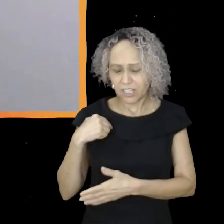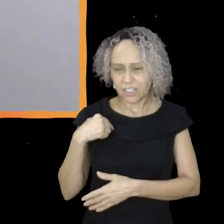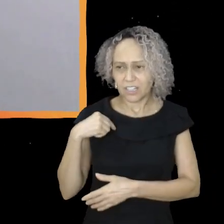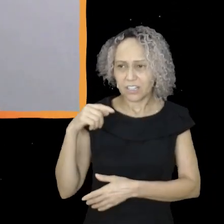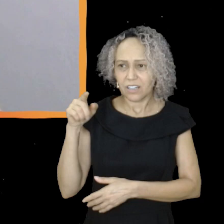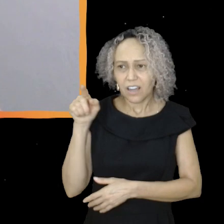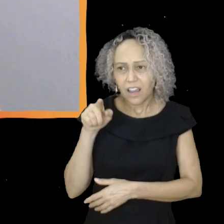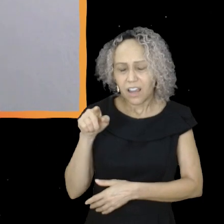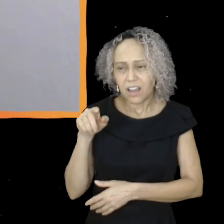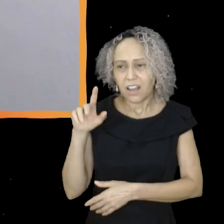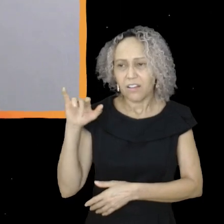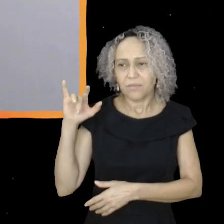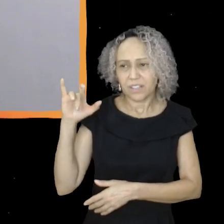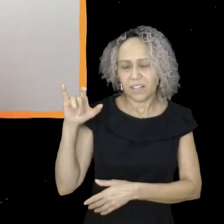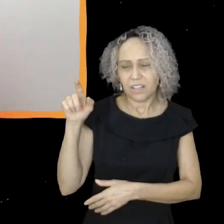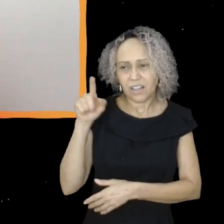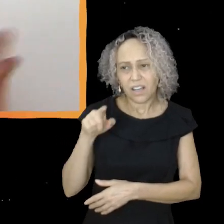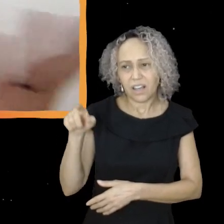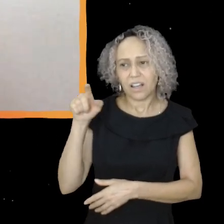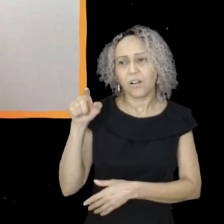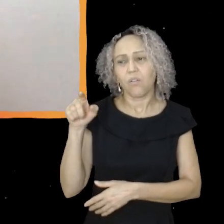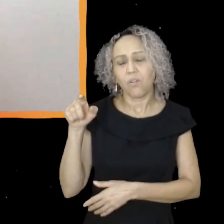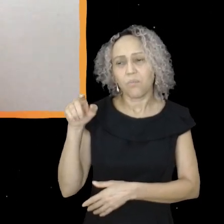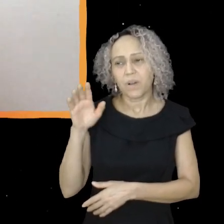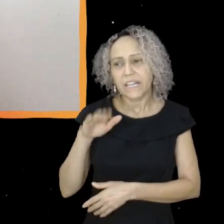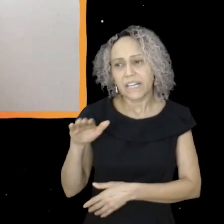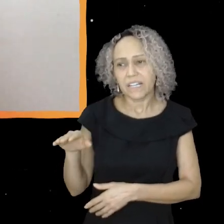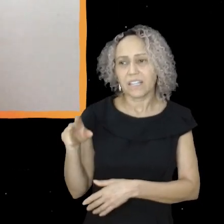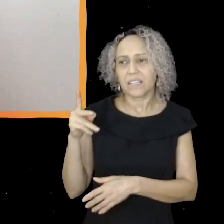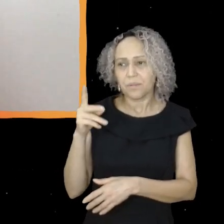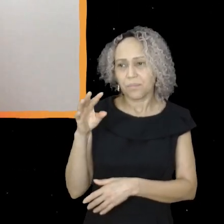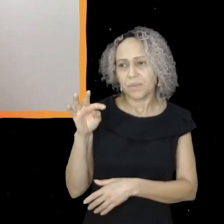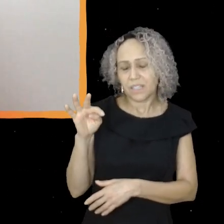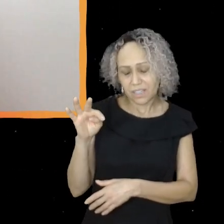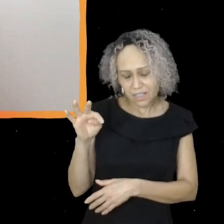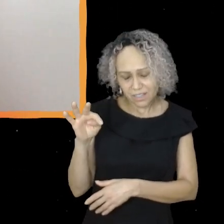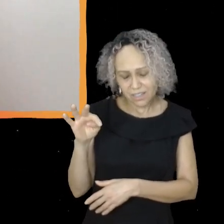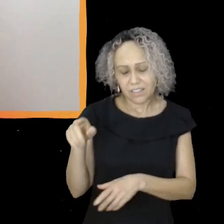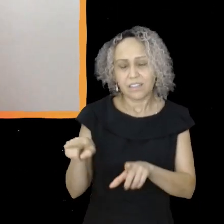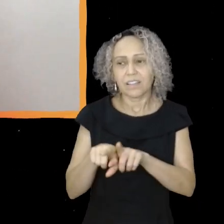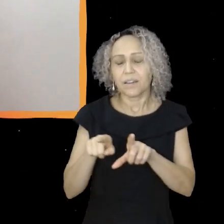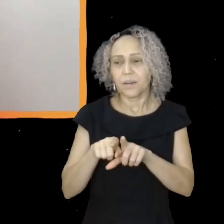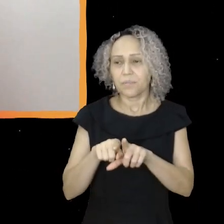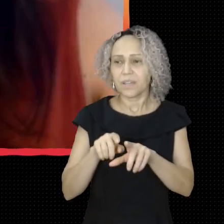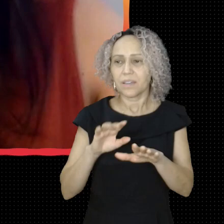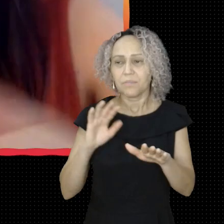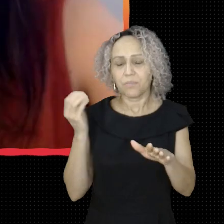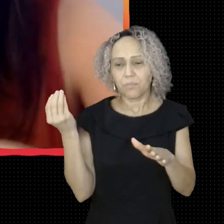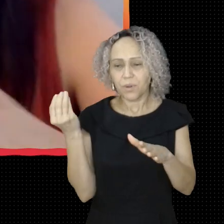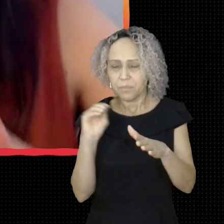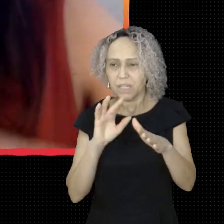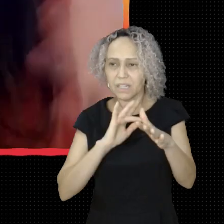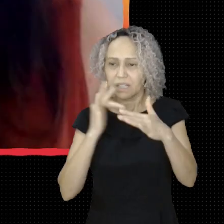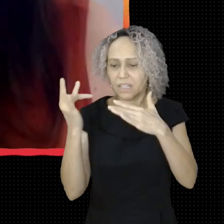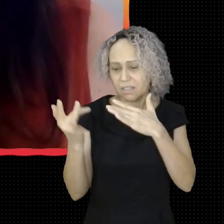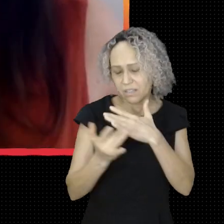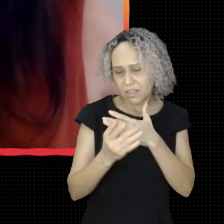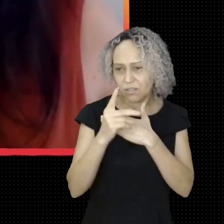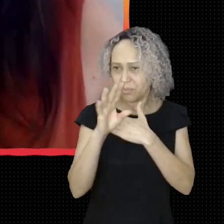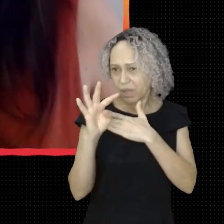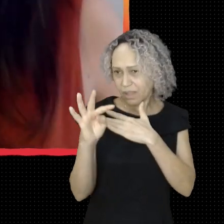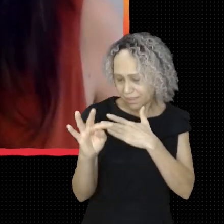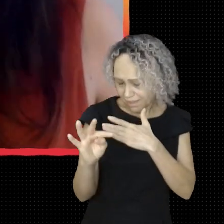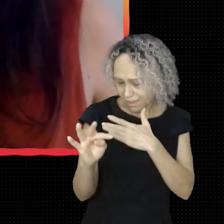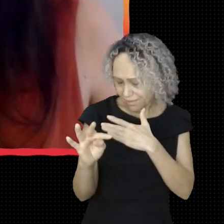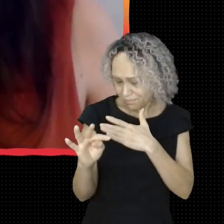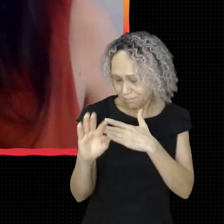E arroba Crias Petistas no Twitter. E também pode mandar pelas redes sociais do PT. Arroba PT Brasil. A gente se vê e se ouve no